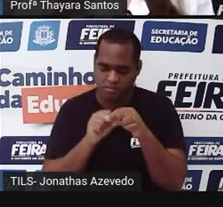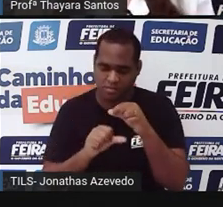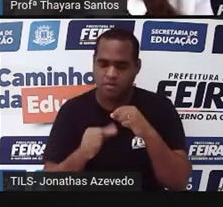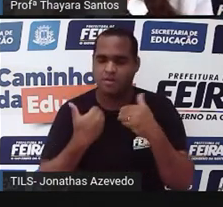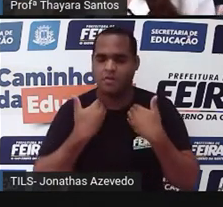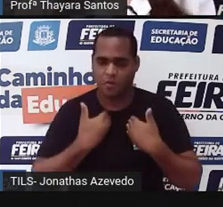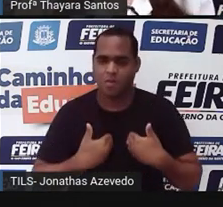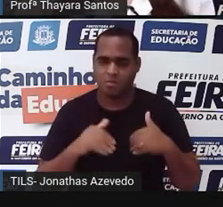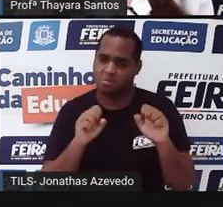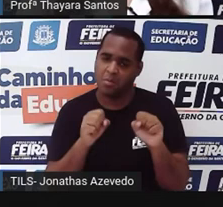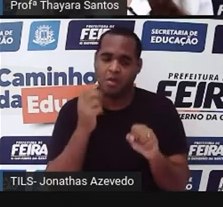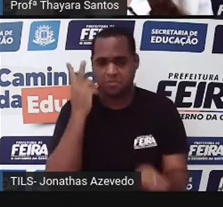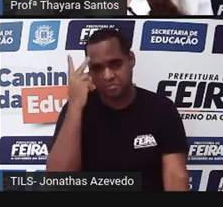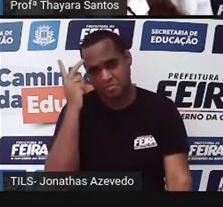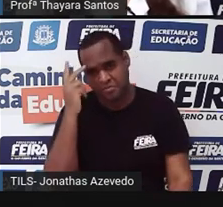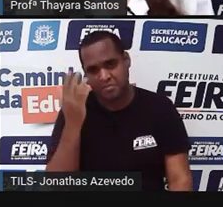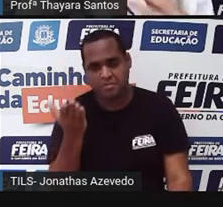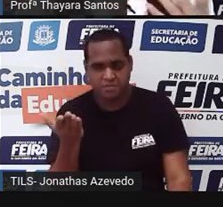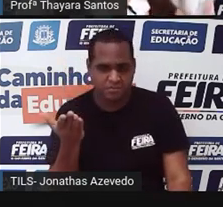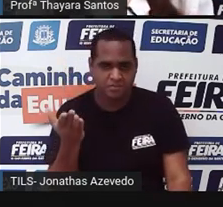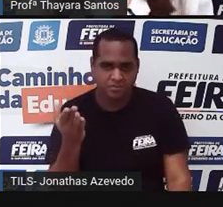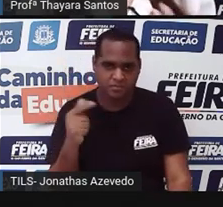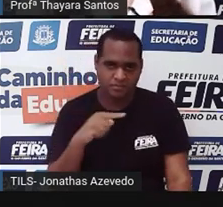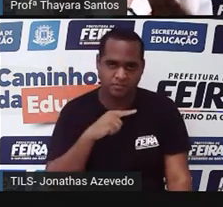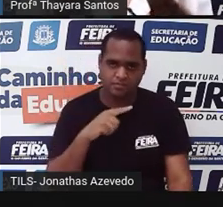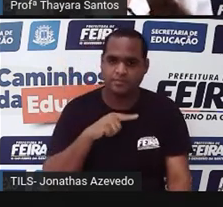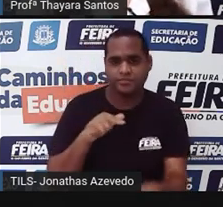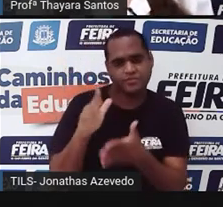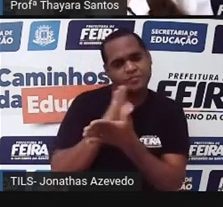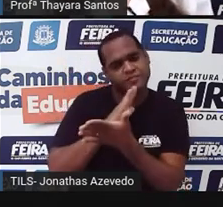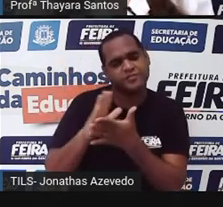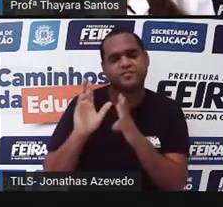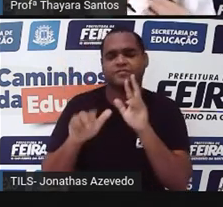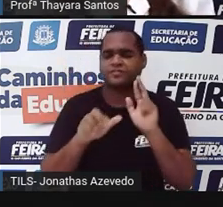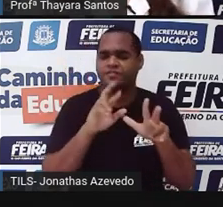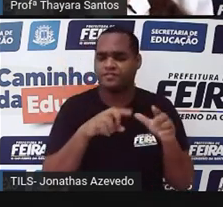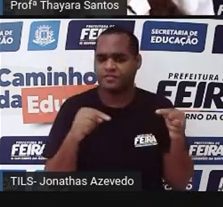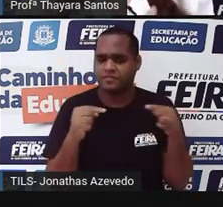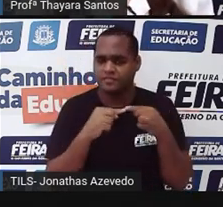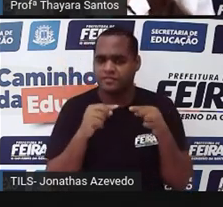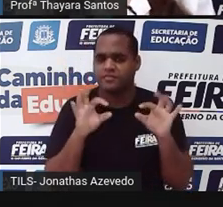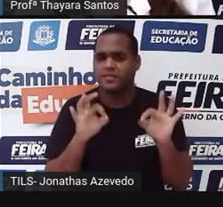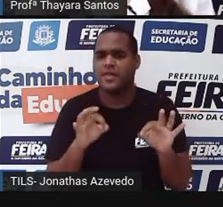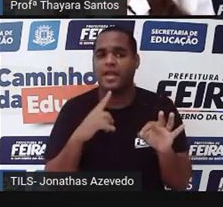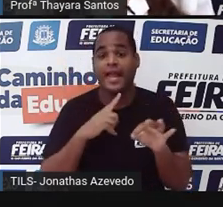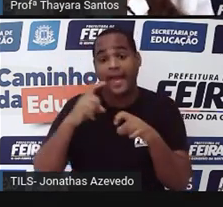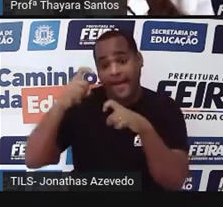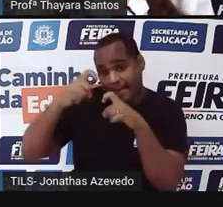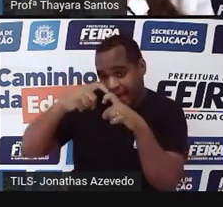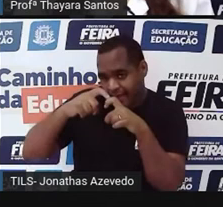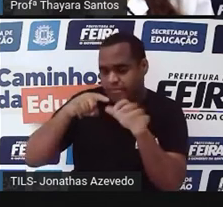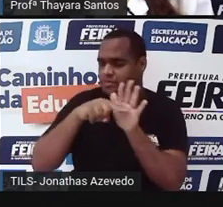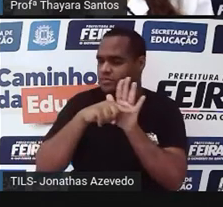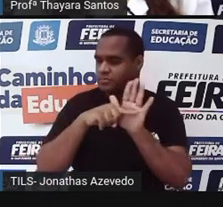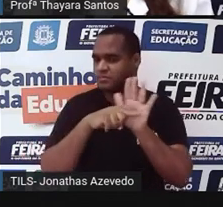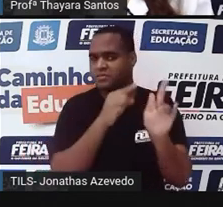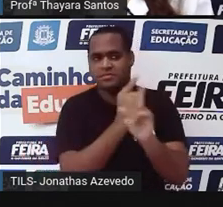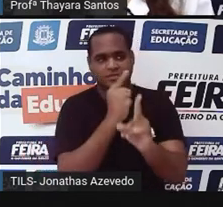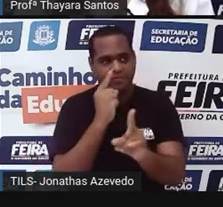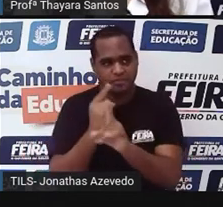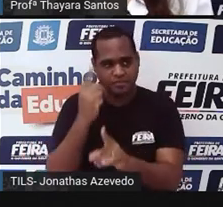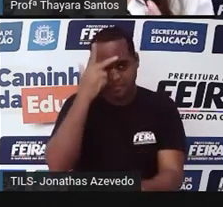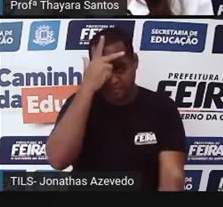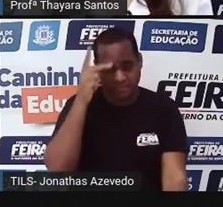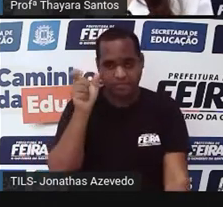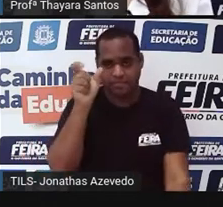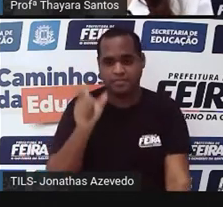Retirar toxinas. Tem algumas pessoas que acreditam nisso. E na medicina mesmo, pessoas que têm uma doença que é